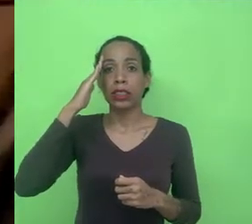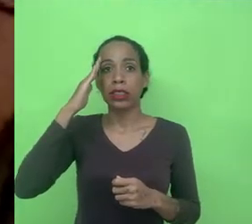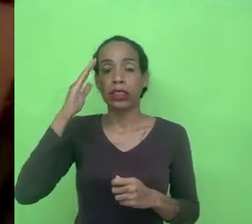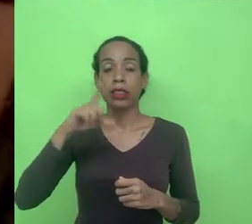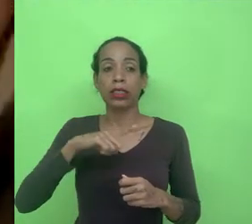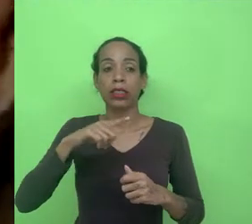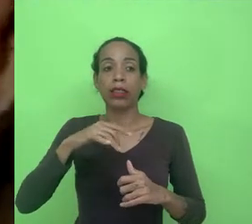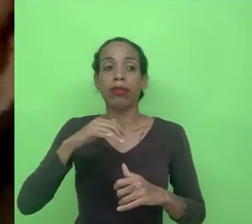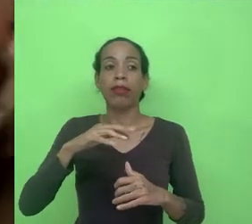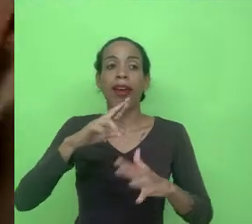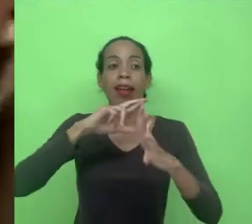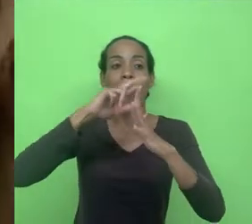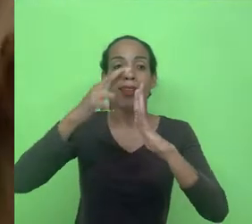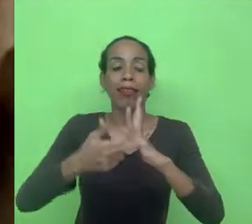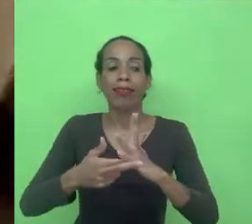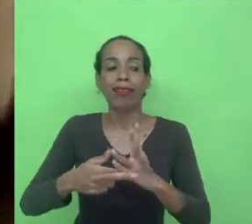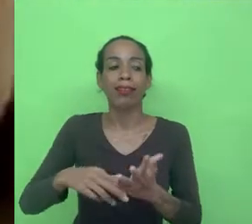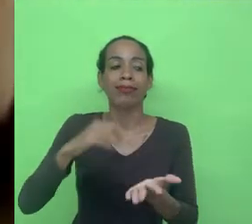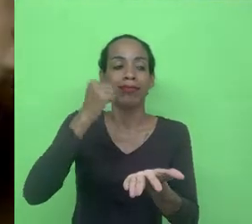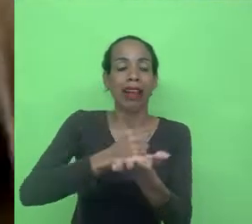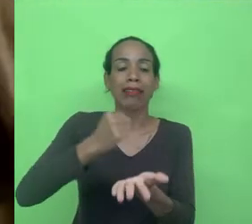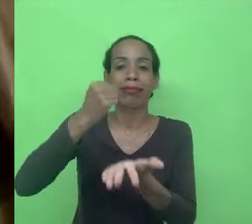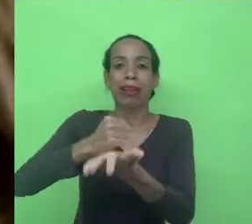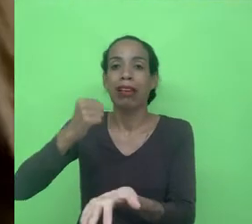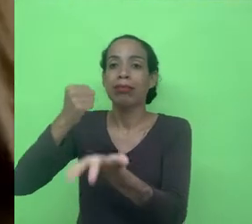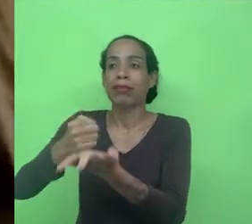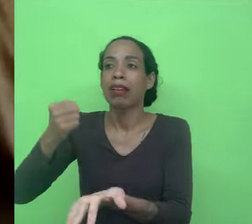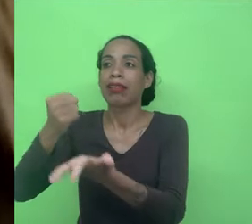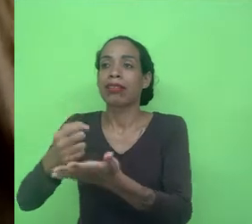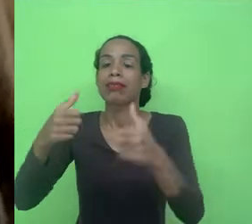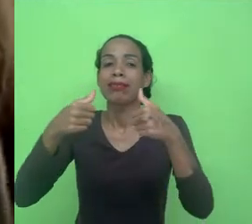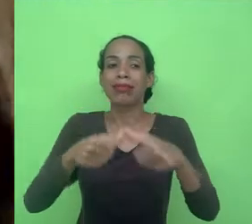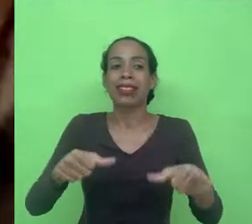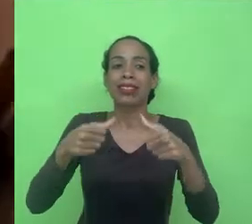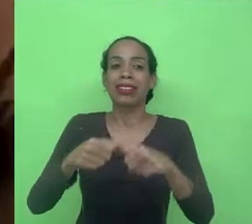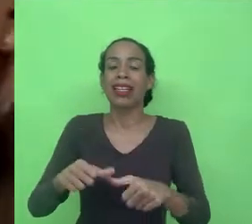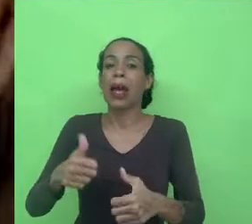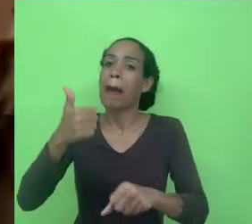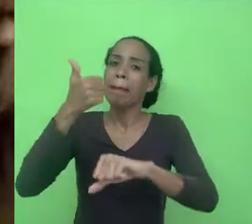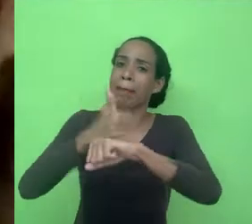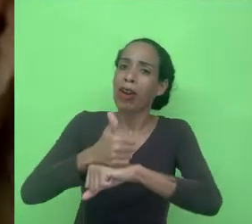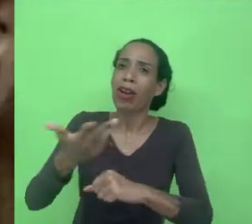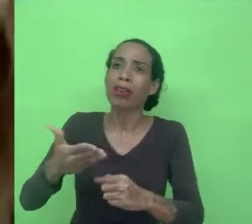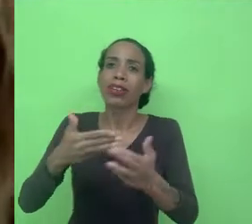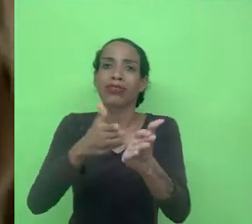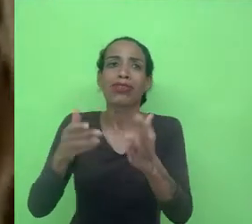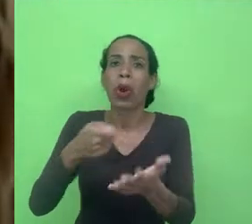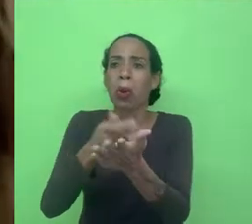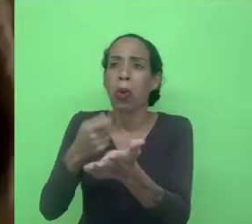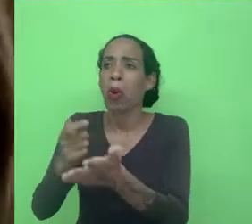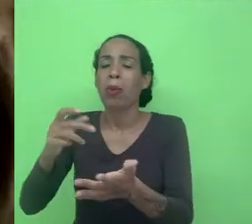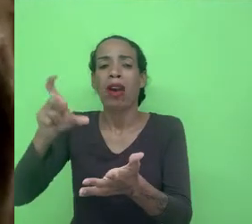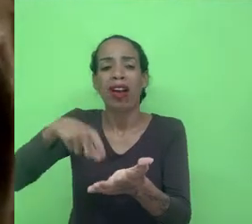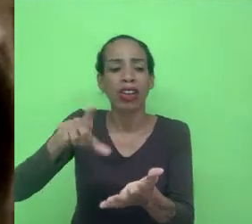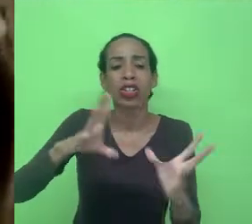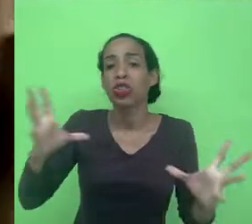rastros o tempo inteiro isso é inevitável desde likes compartilhamentos compras com cartão tudo que nós fazemos hoje